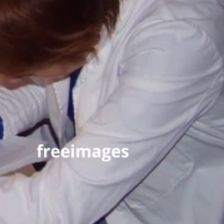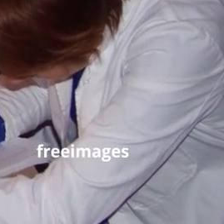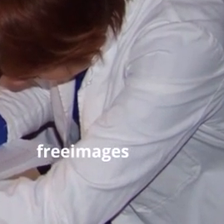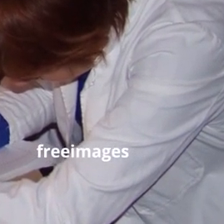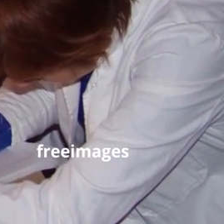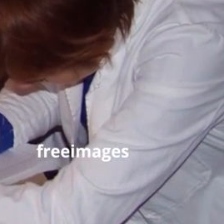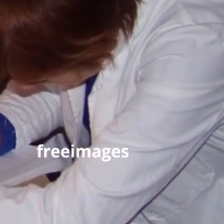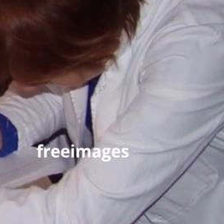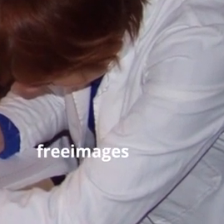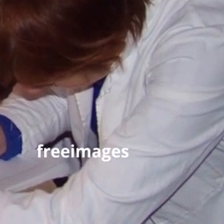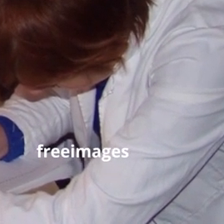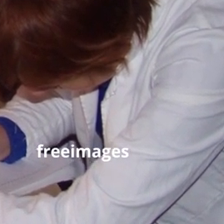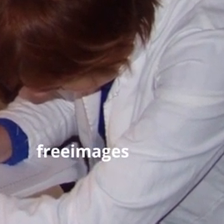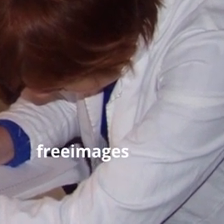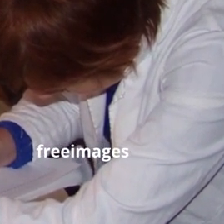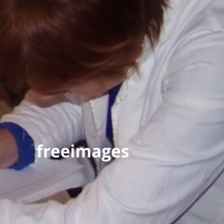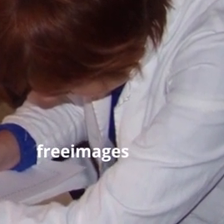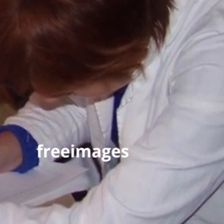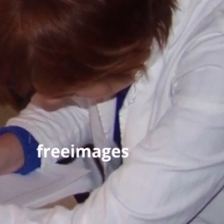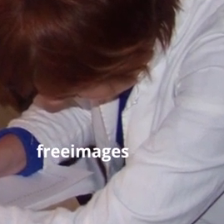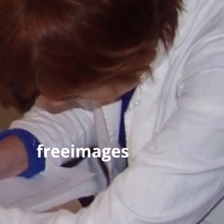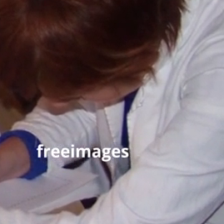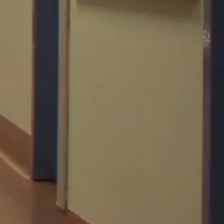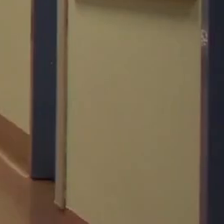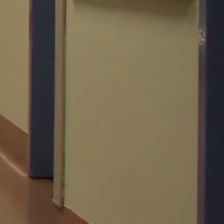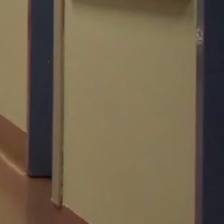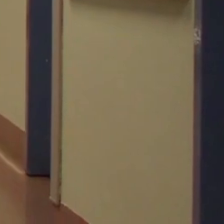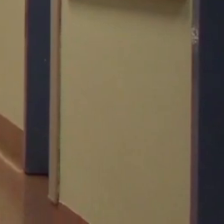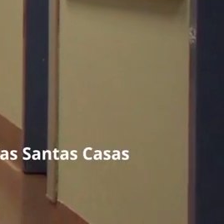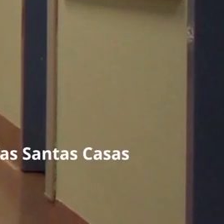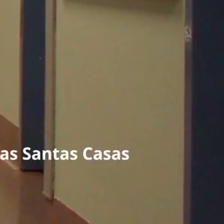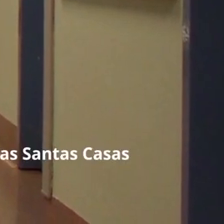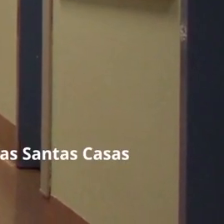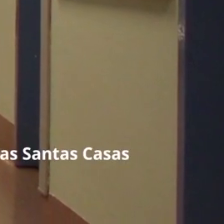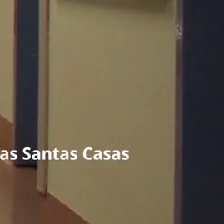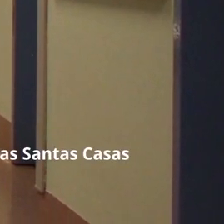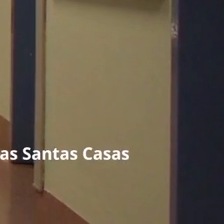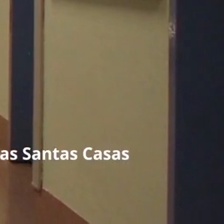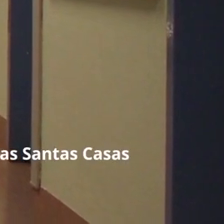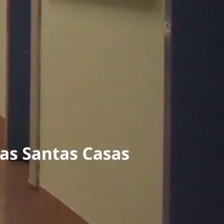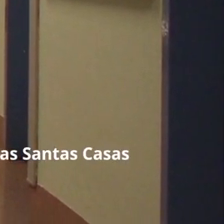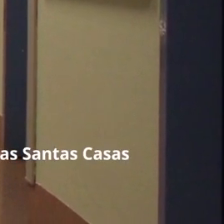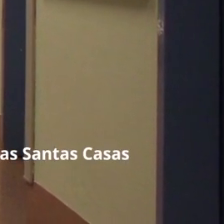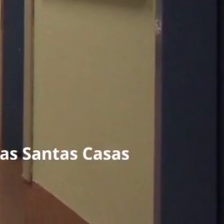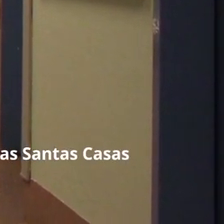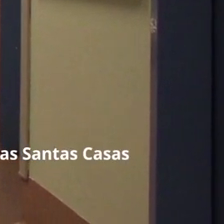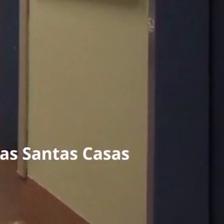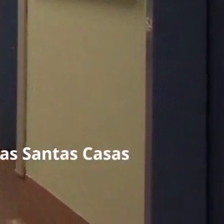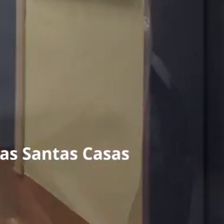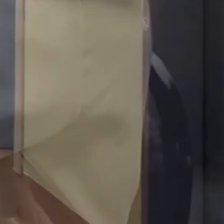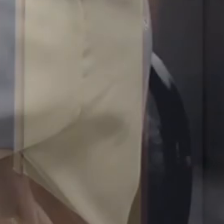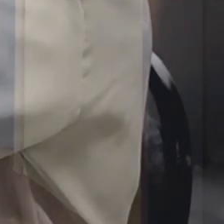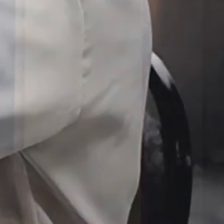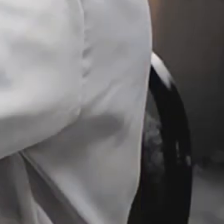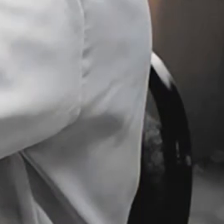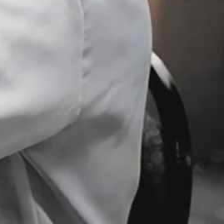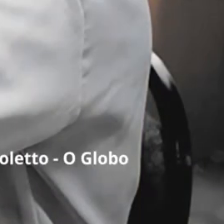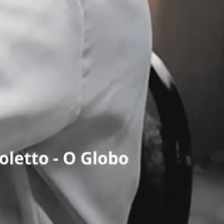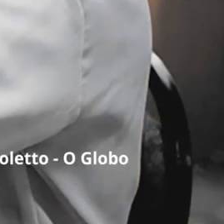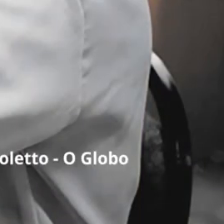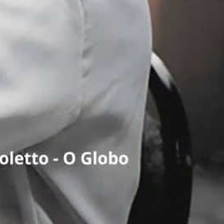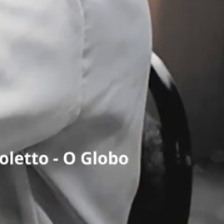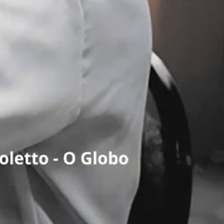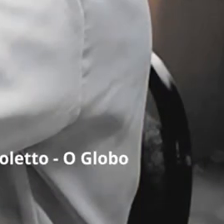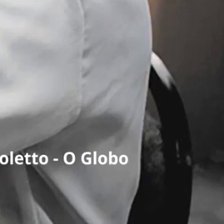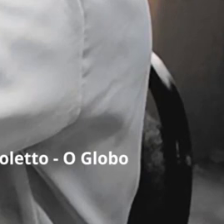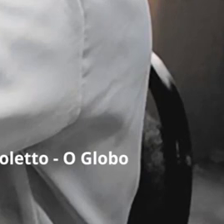ciência cumpre um papel central para a promoção da saúde e o enfrentamento à pandemia. Por isso, o curso é organizado em quatro